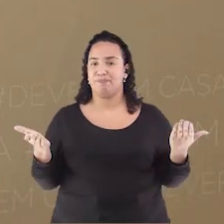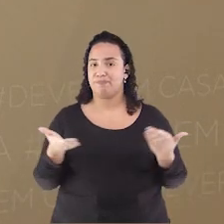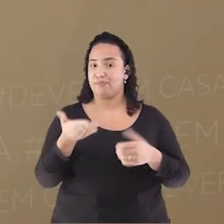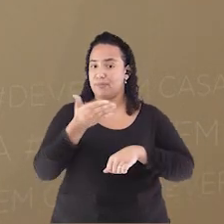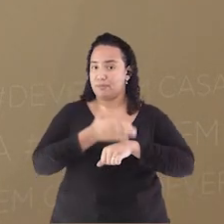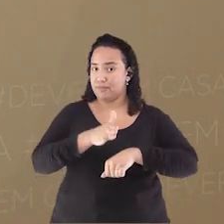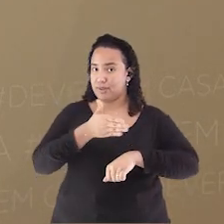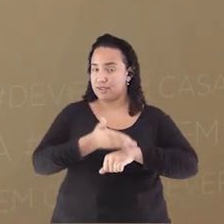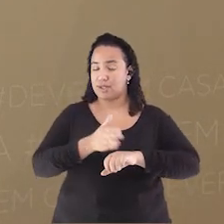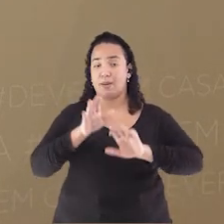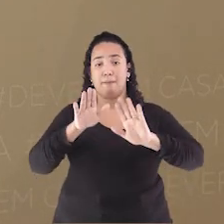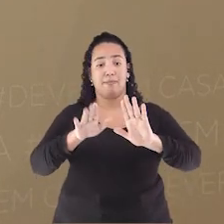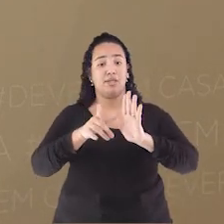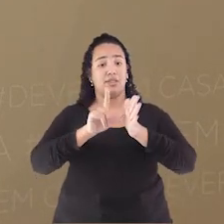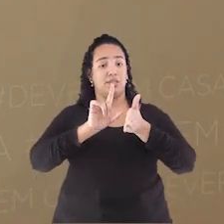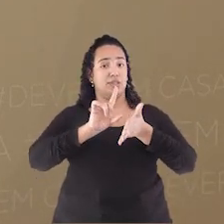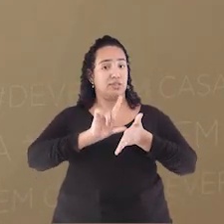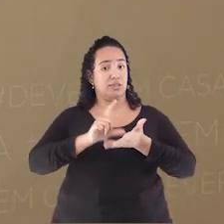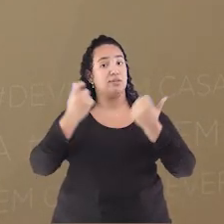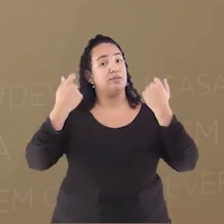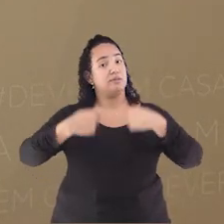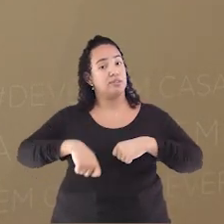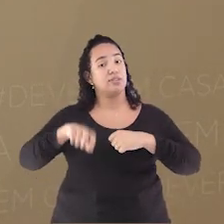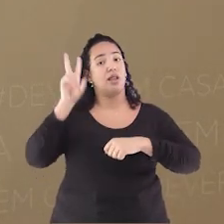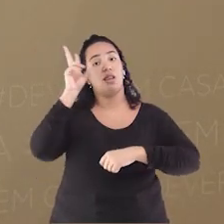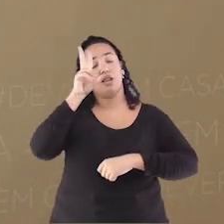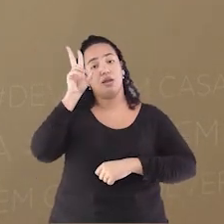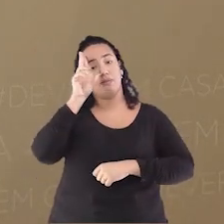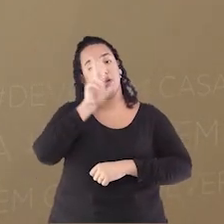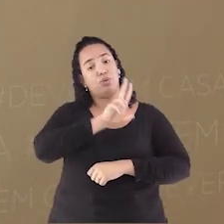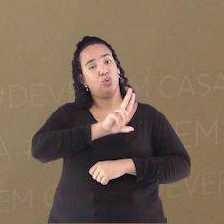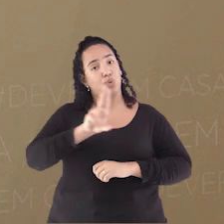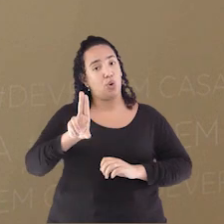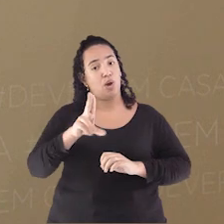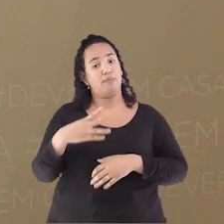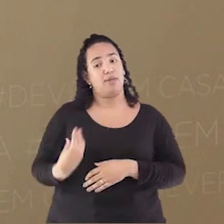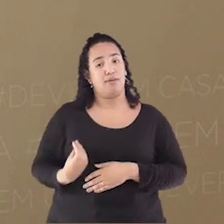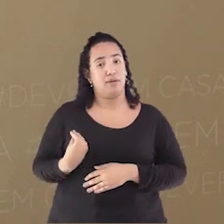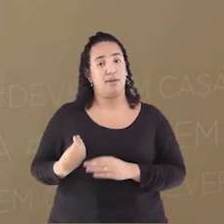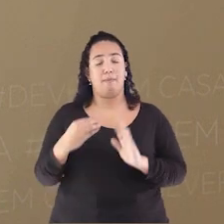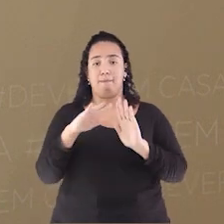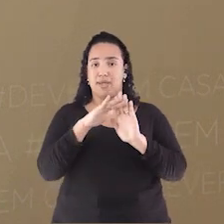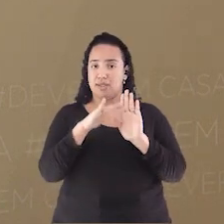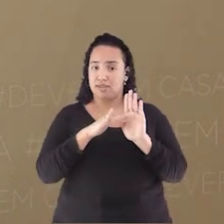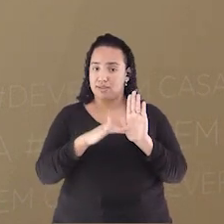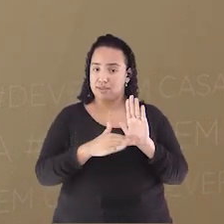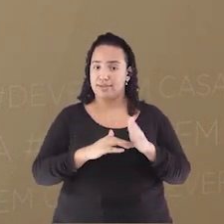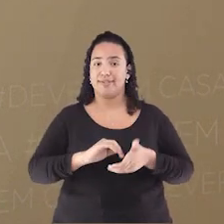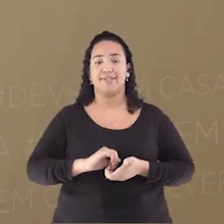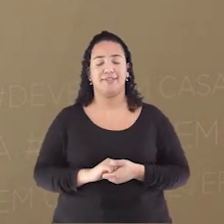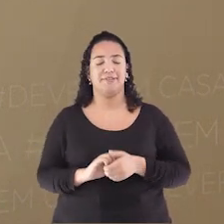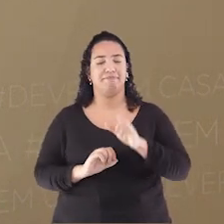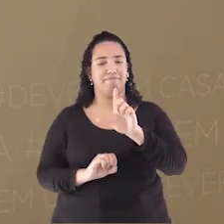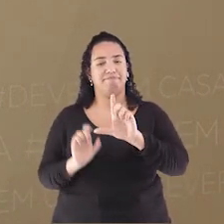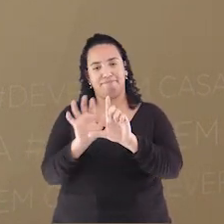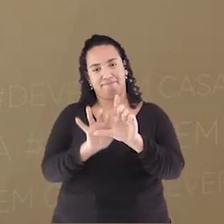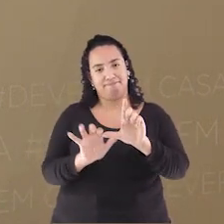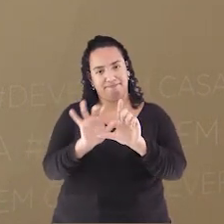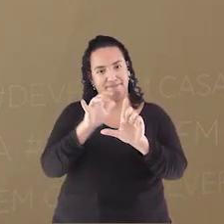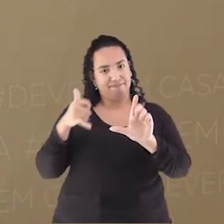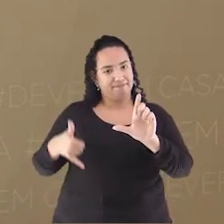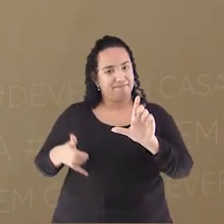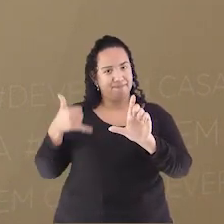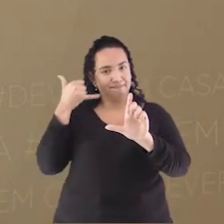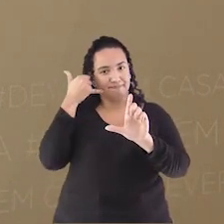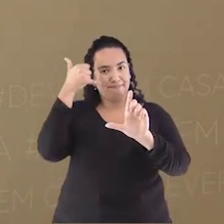Praticar Mas antes Preciso Te lembrar De colocar Seu nome Na lista De presença Aponte A câmera Do celular